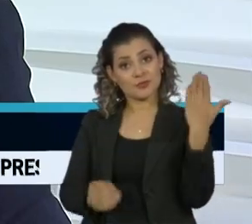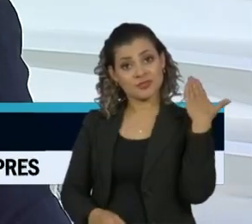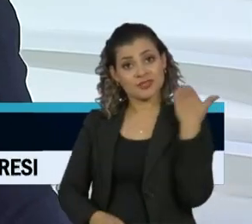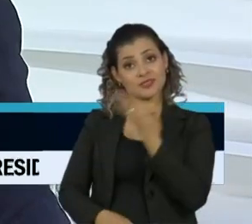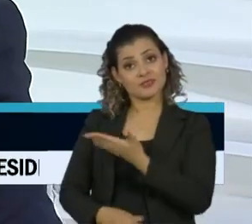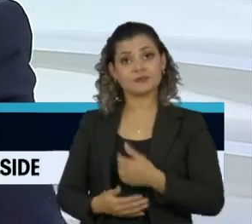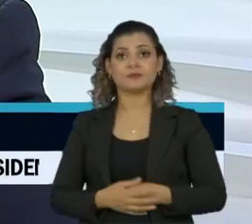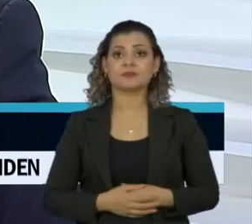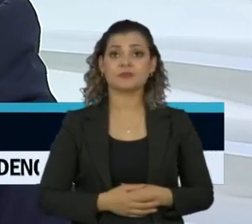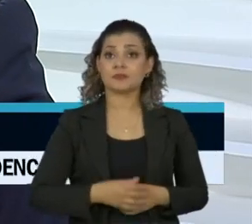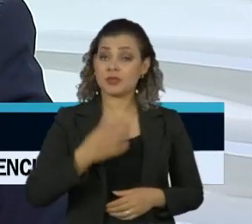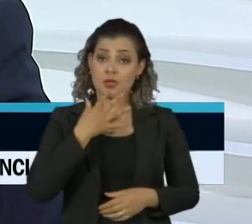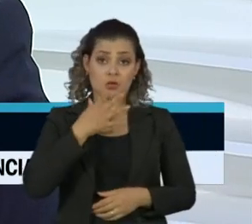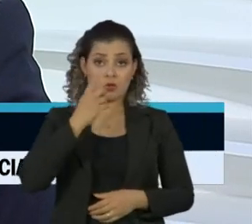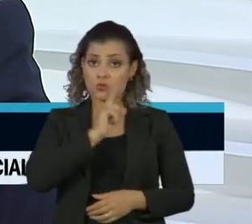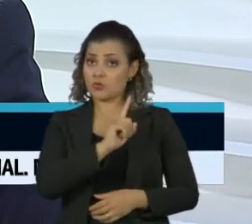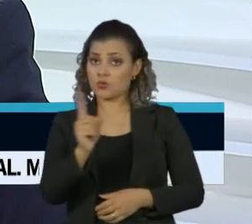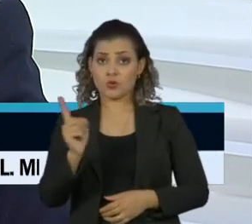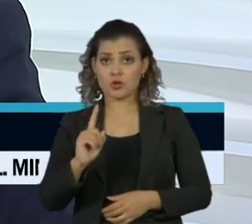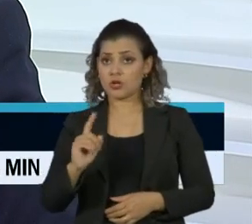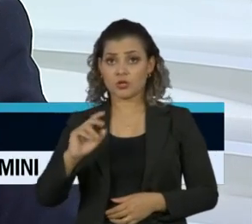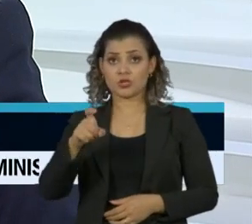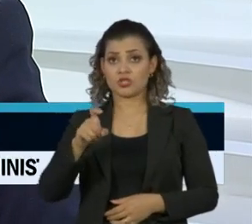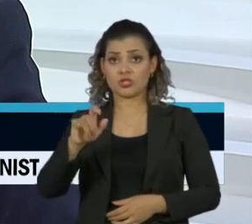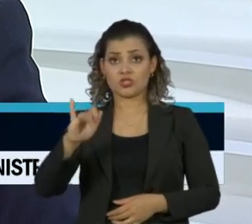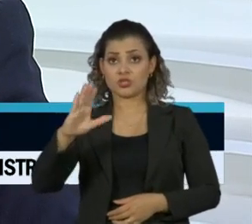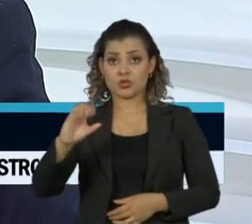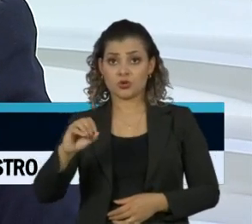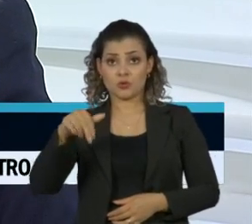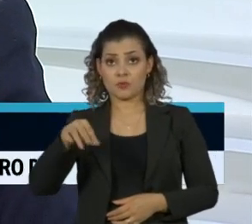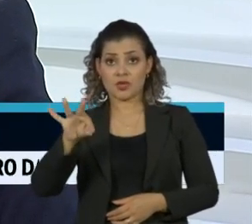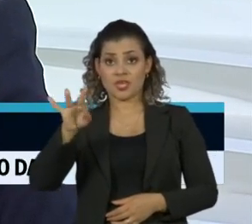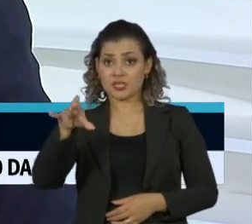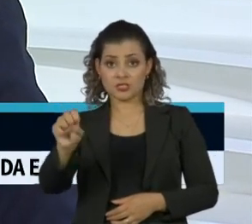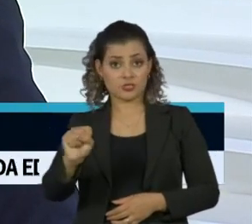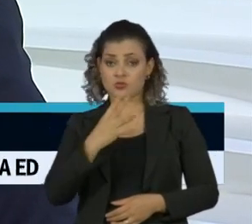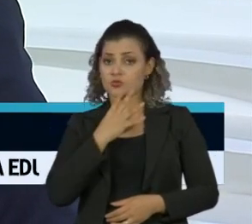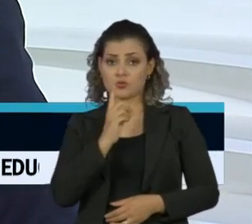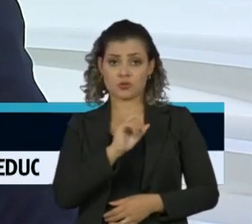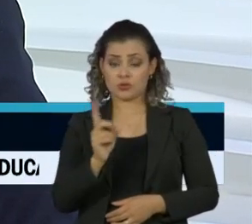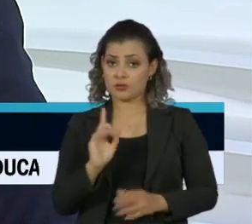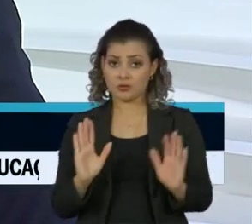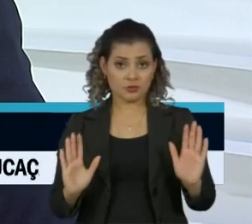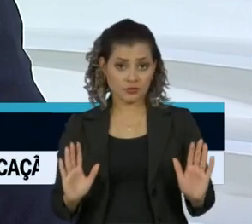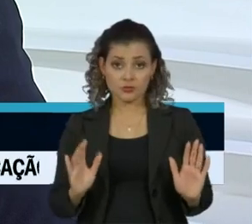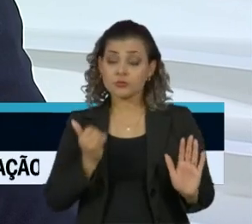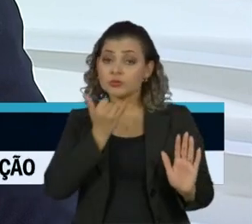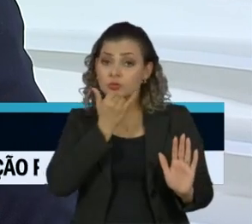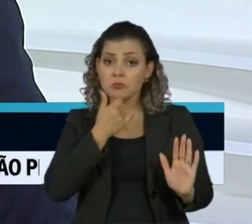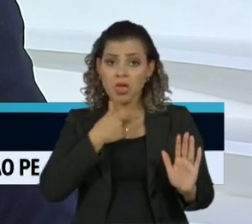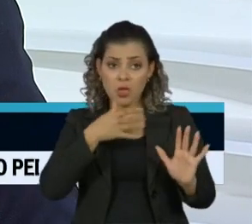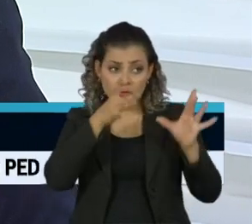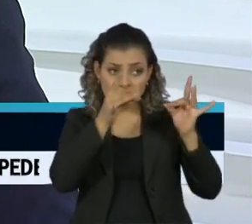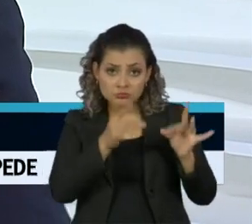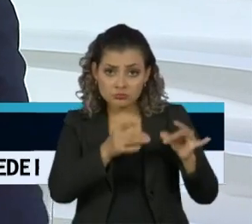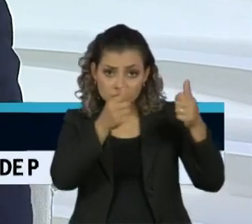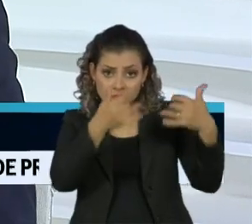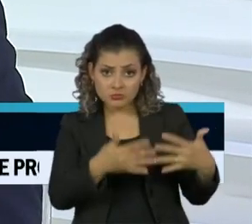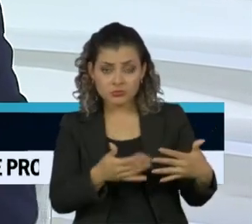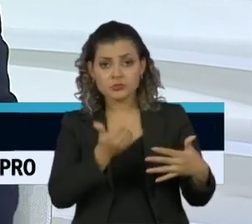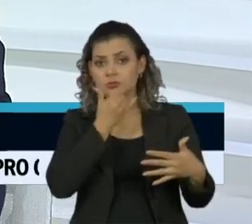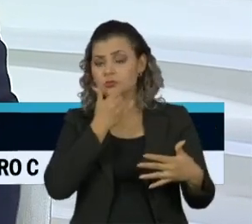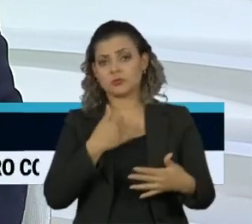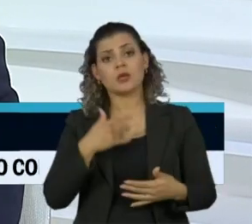declarou. Eu não conheço Chico Mendes, eu tenho um certo cuidado em dizer, falar sobre coisas que eu não conheço. Eu